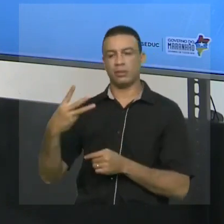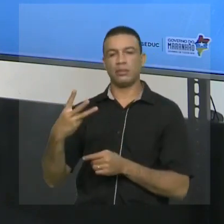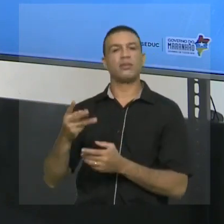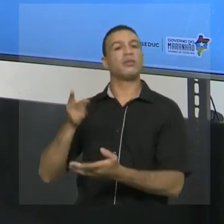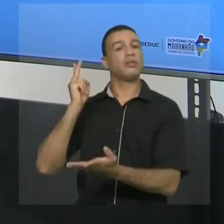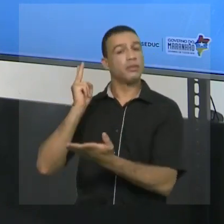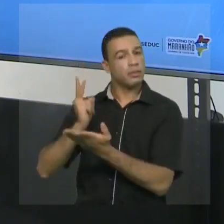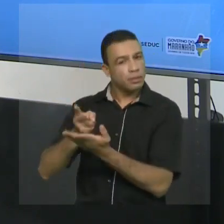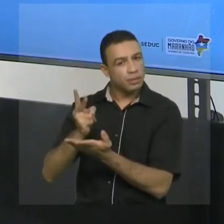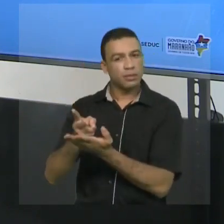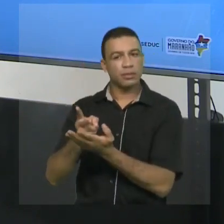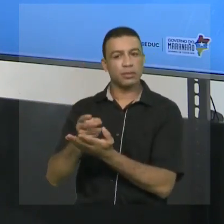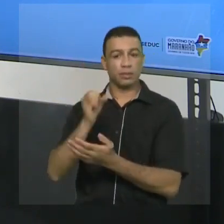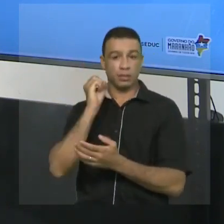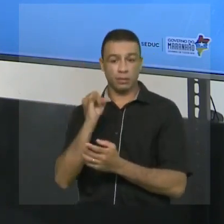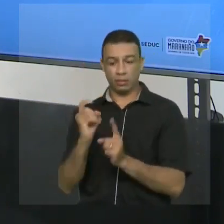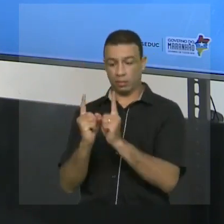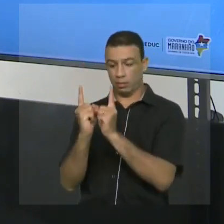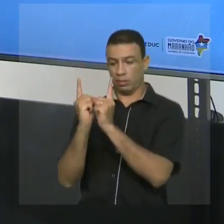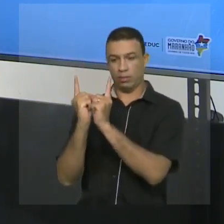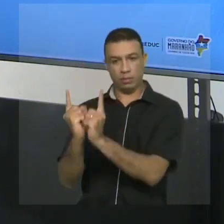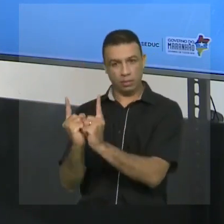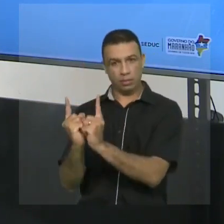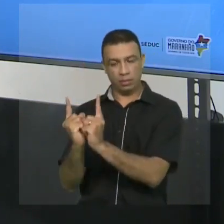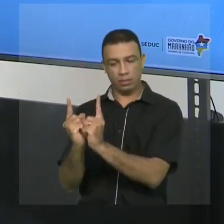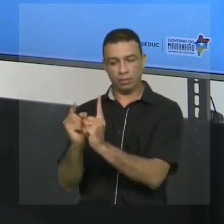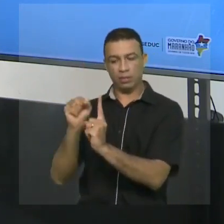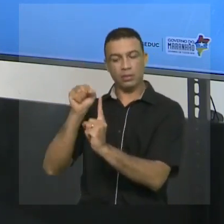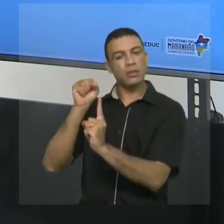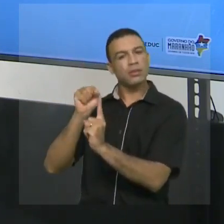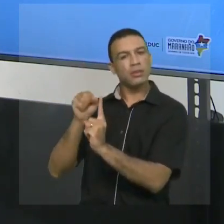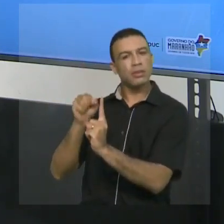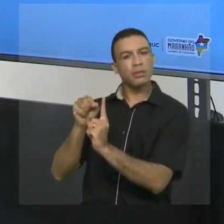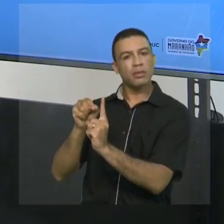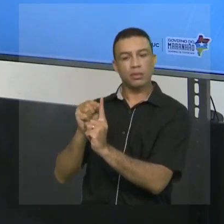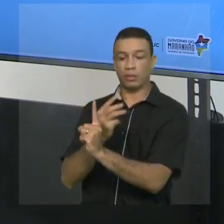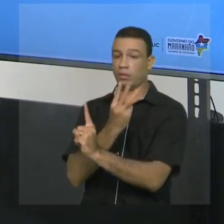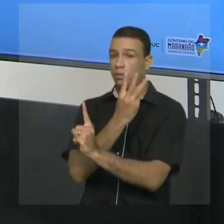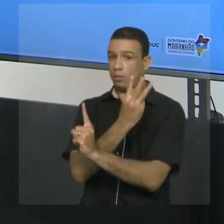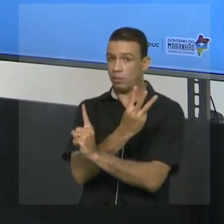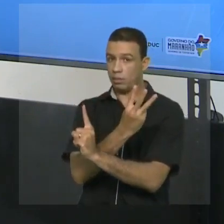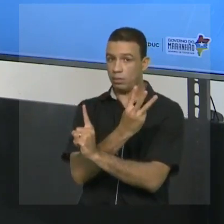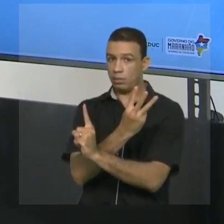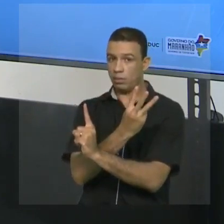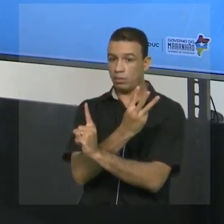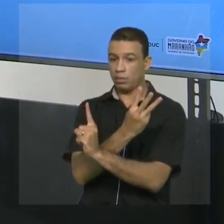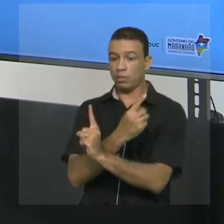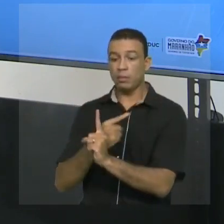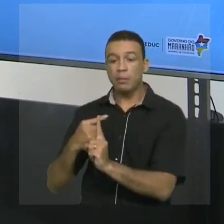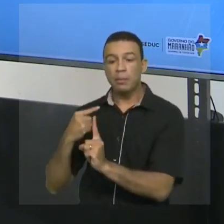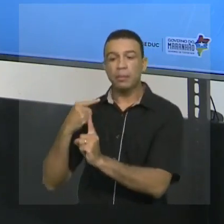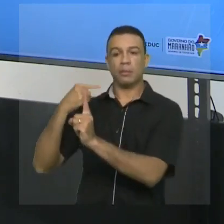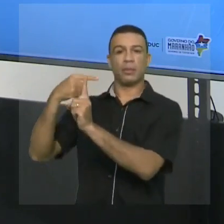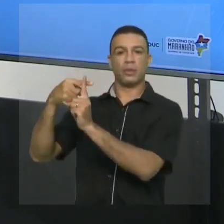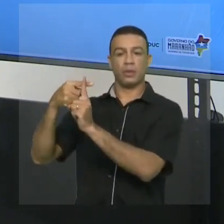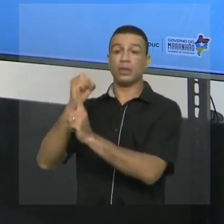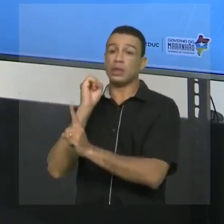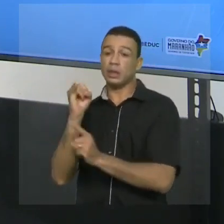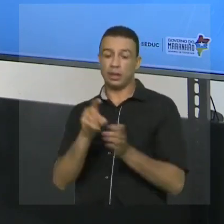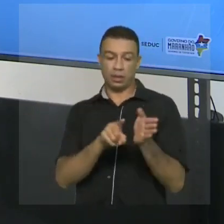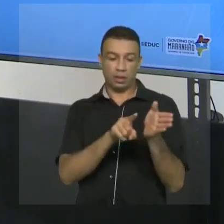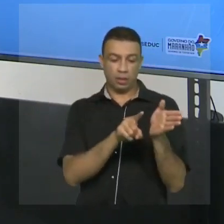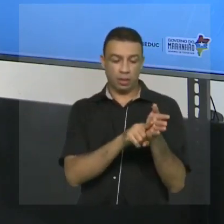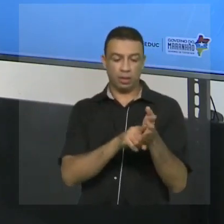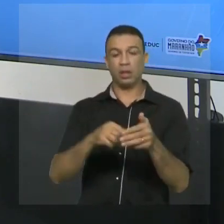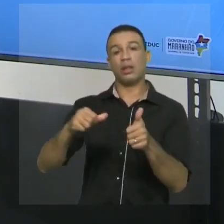toda vez que eu tirar o módulo de um número, o módulo vai ser o próprio número positivo. Se ele estiver negativo,